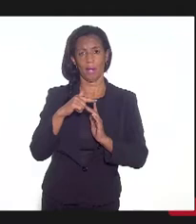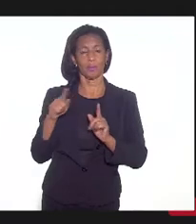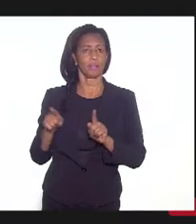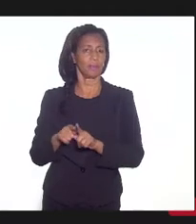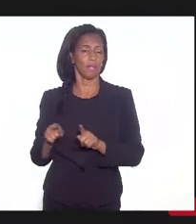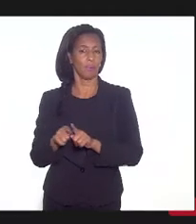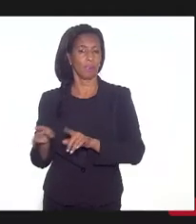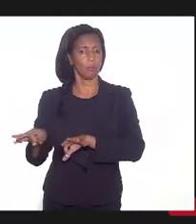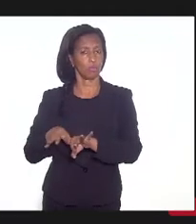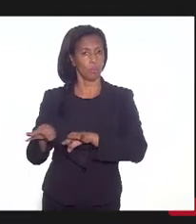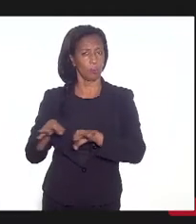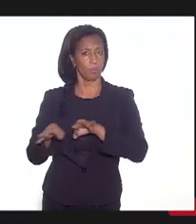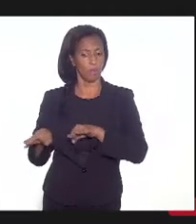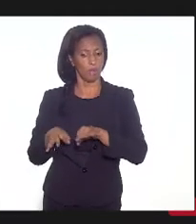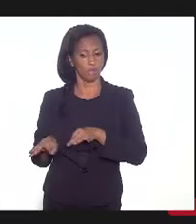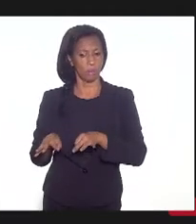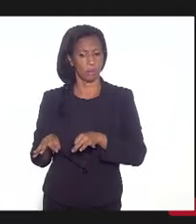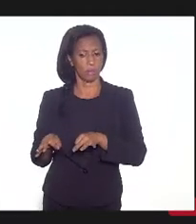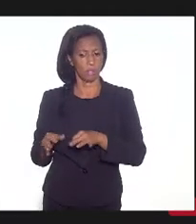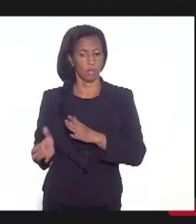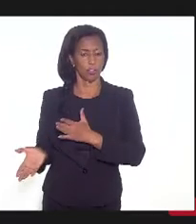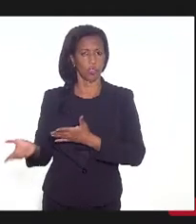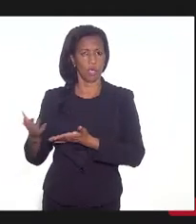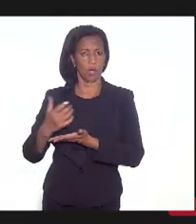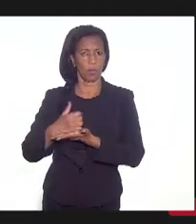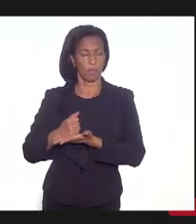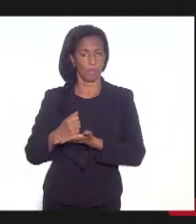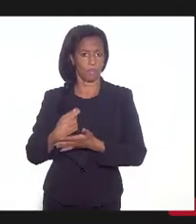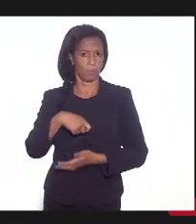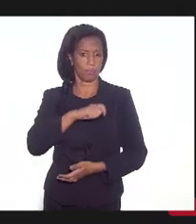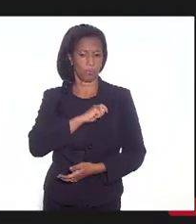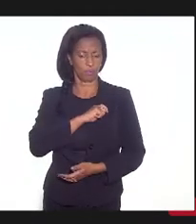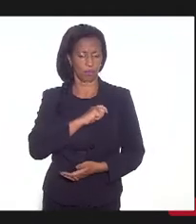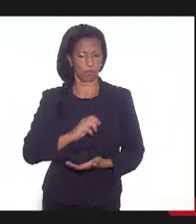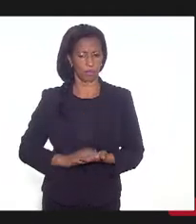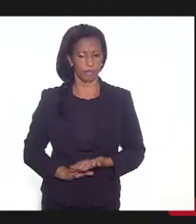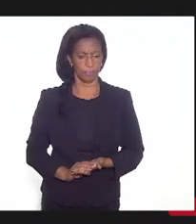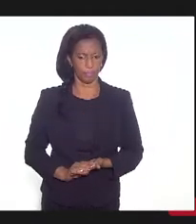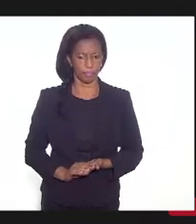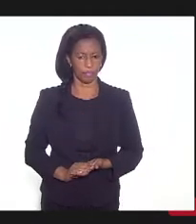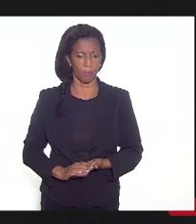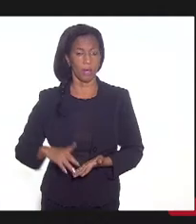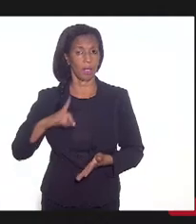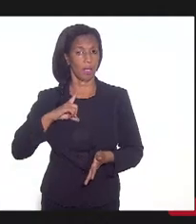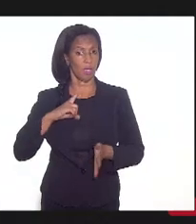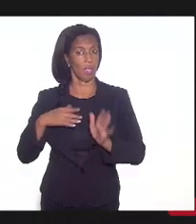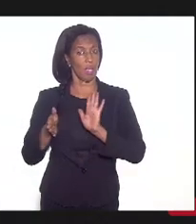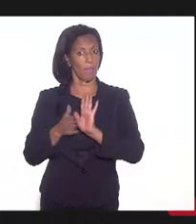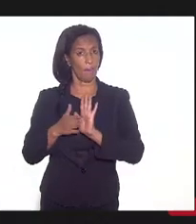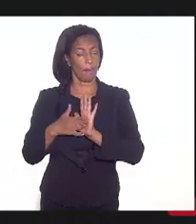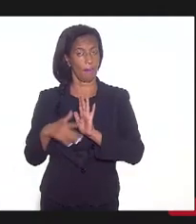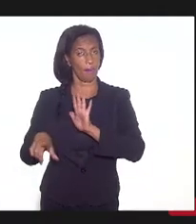recuperação e descumprir vedações que existem na própria lei.